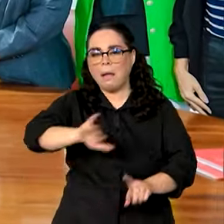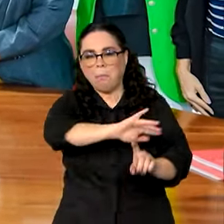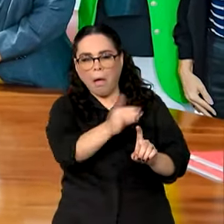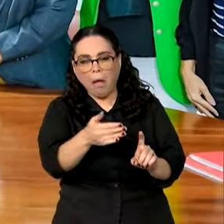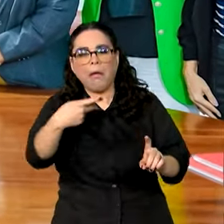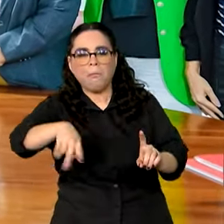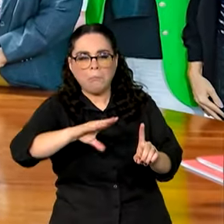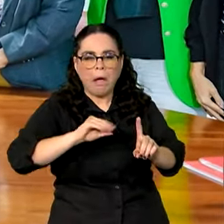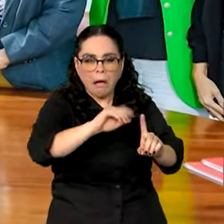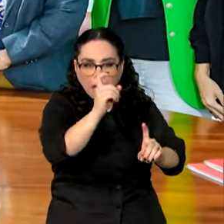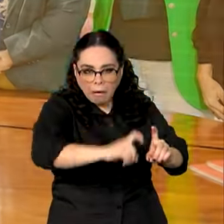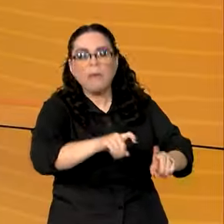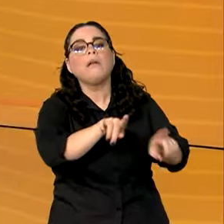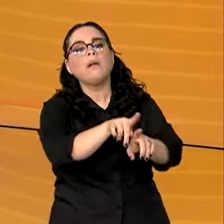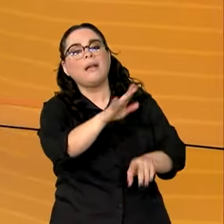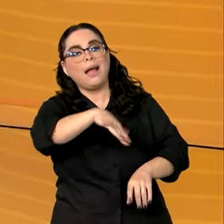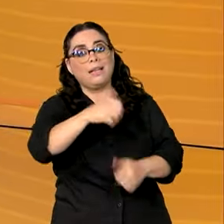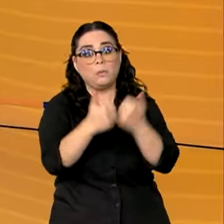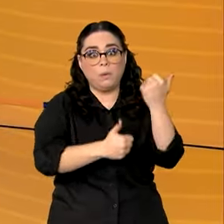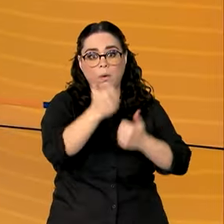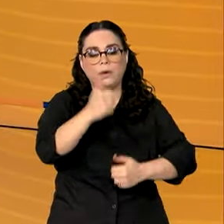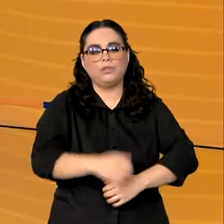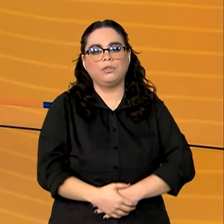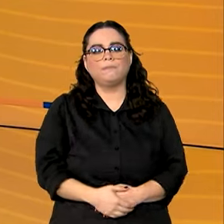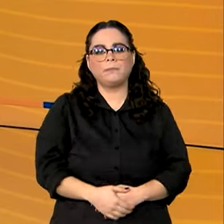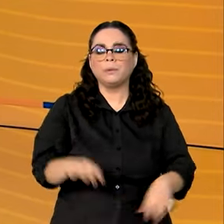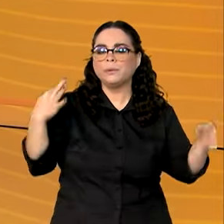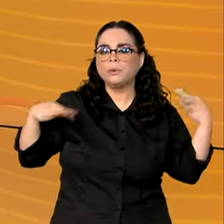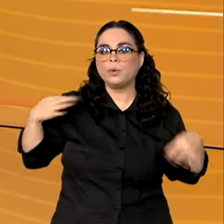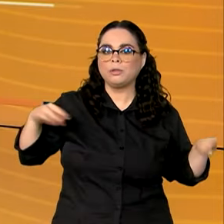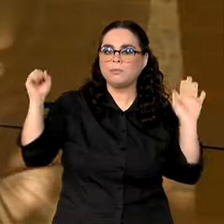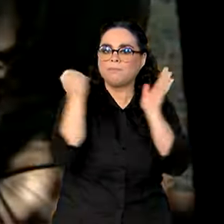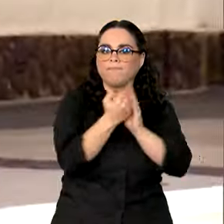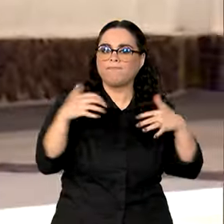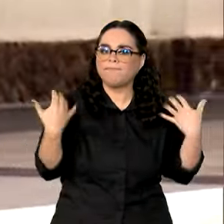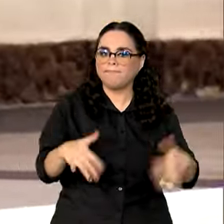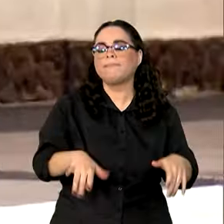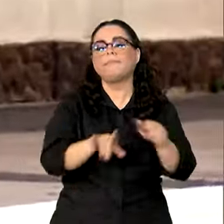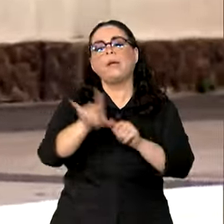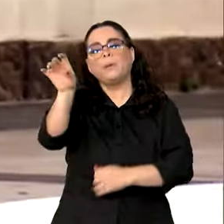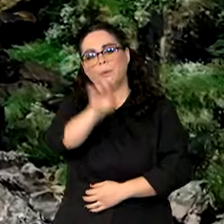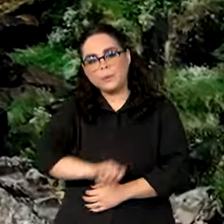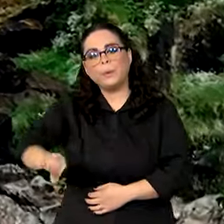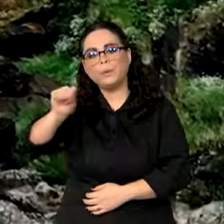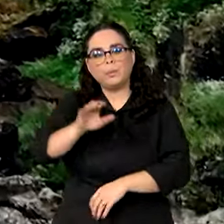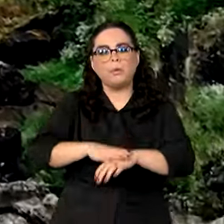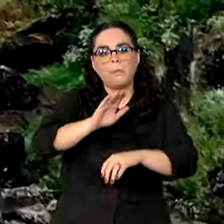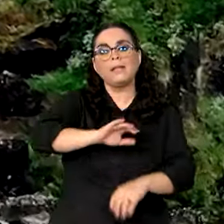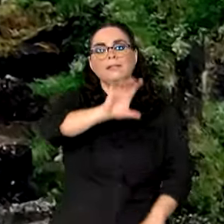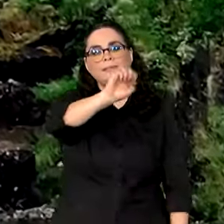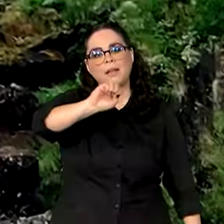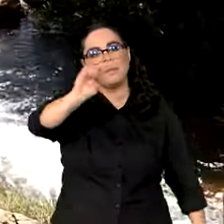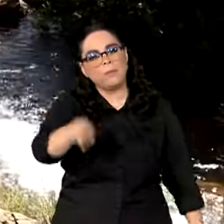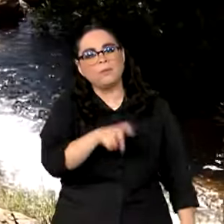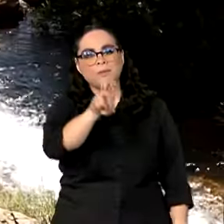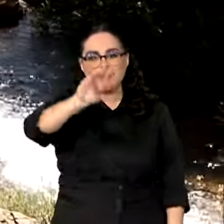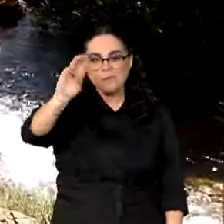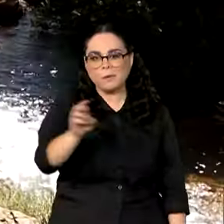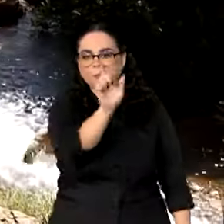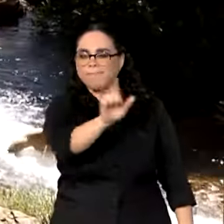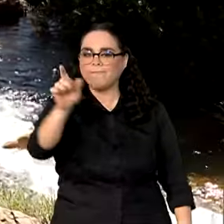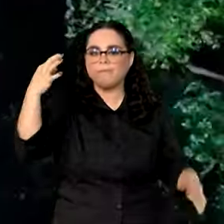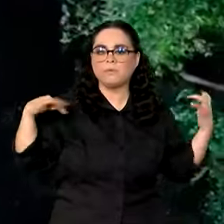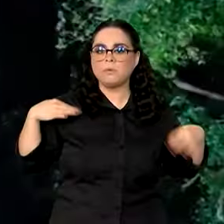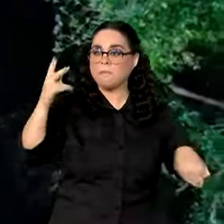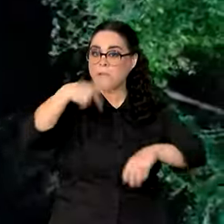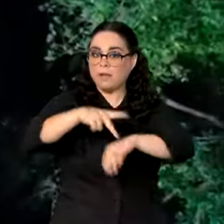abuso sexual no esporte. Turismo recorde. Em outubro, mais de meio milhão de turistas estrangeiros visitaram